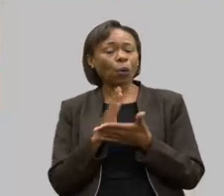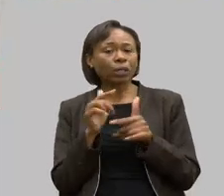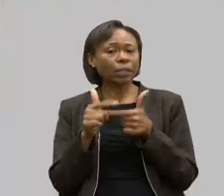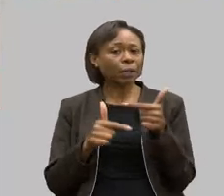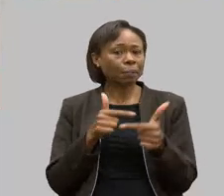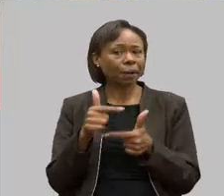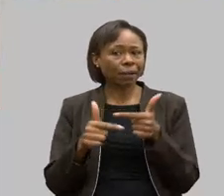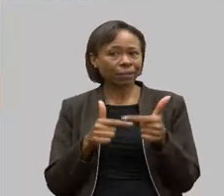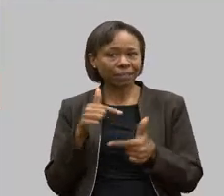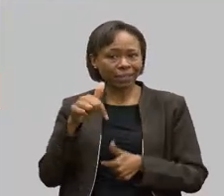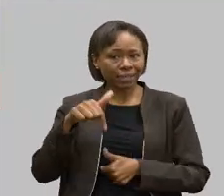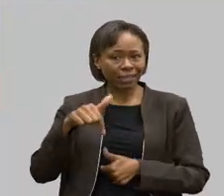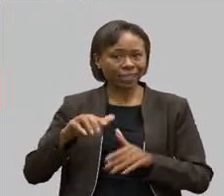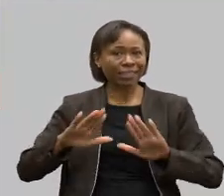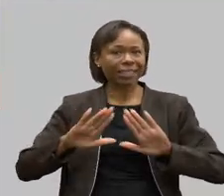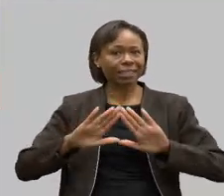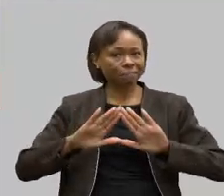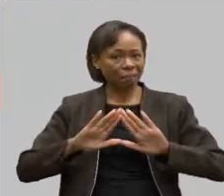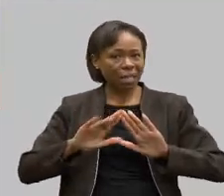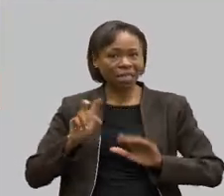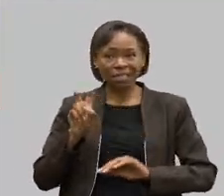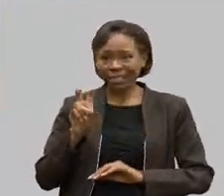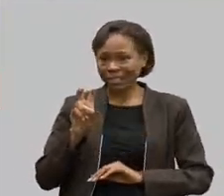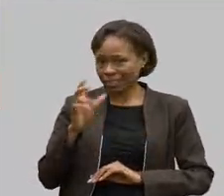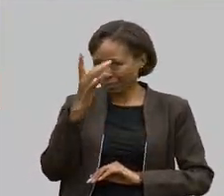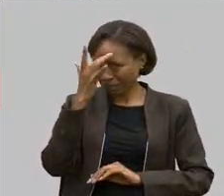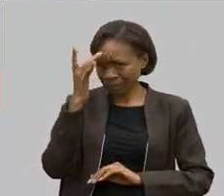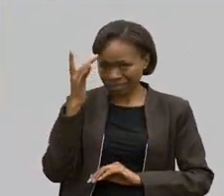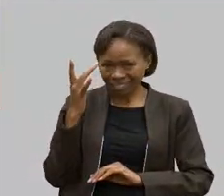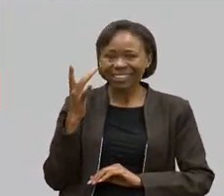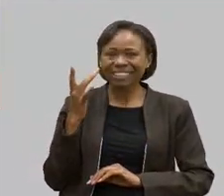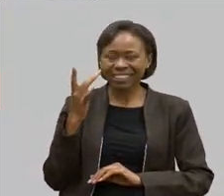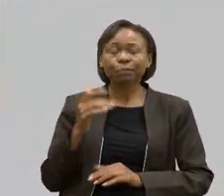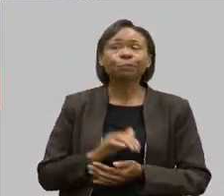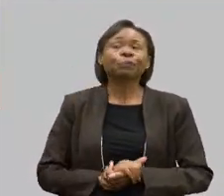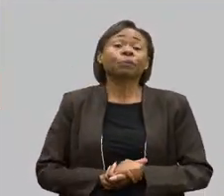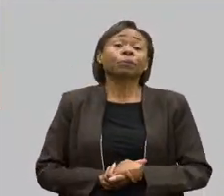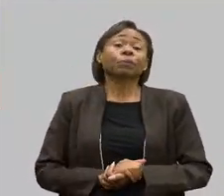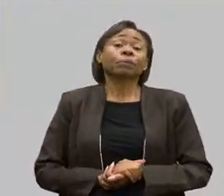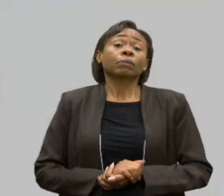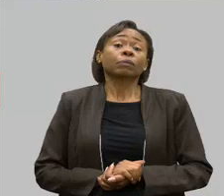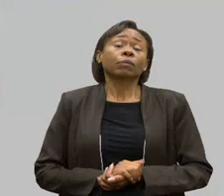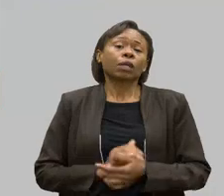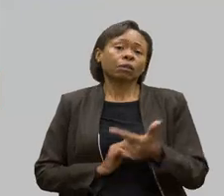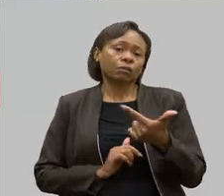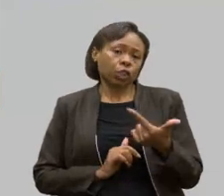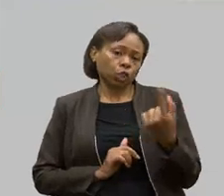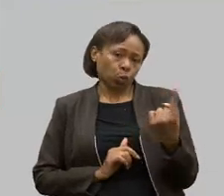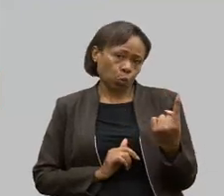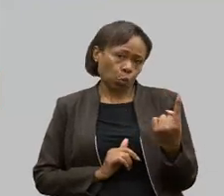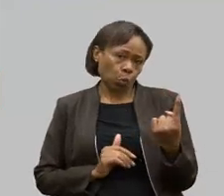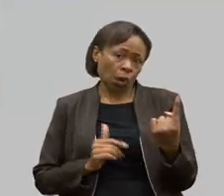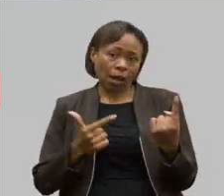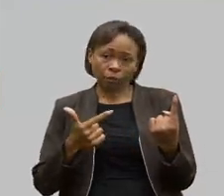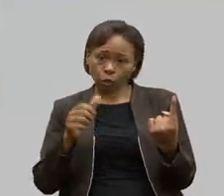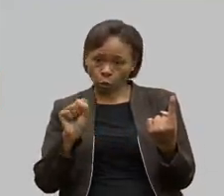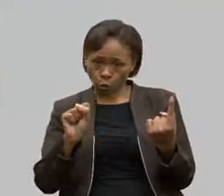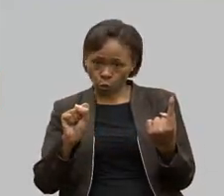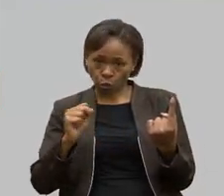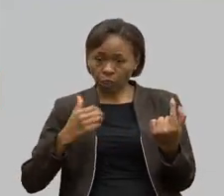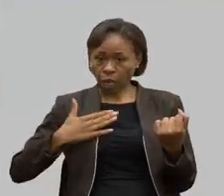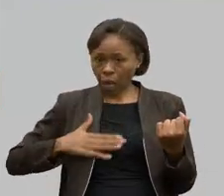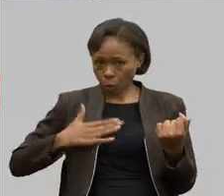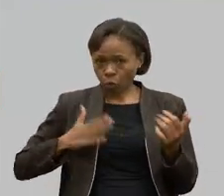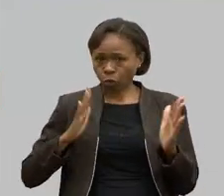usuários trabalhando aqui dentro da Assembleia. Do dia 21 ao dia 28 de agosto, todos os anos nós